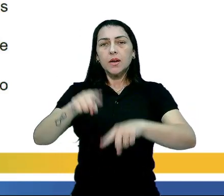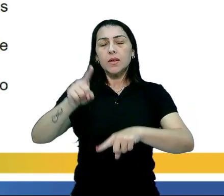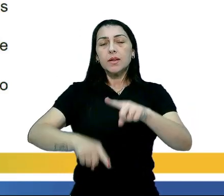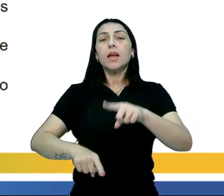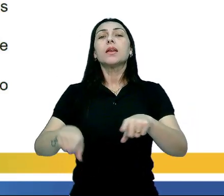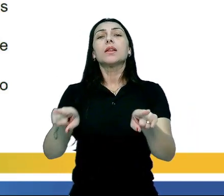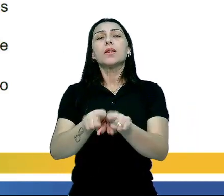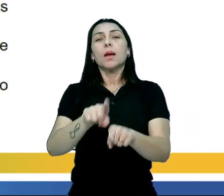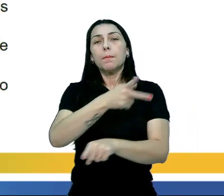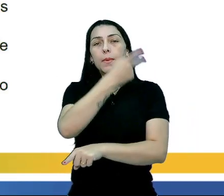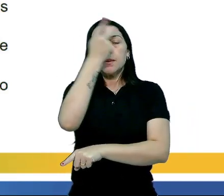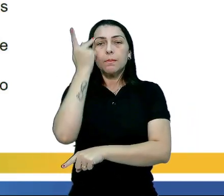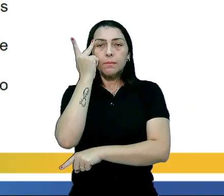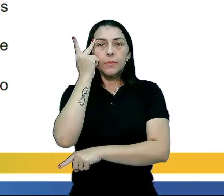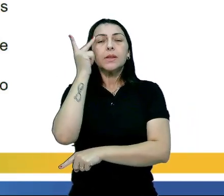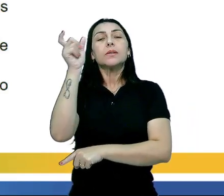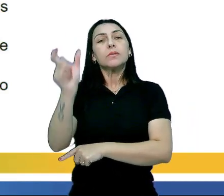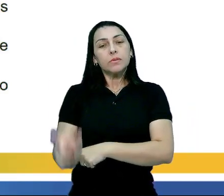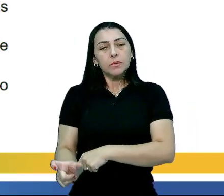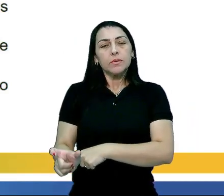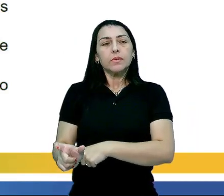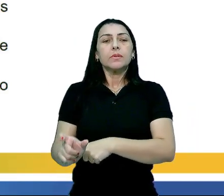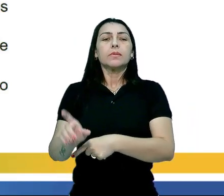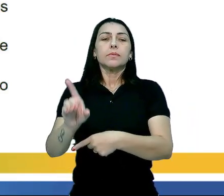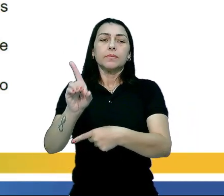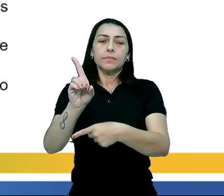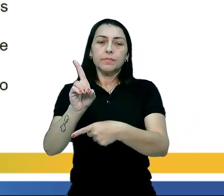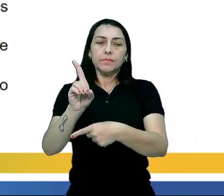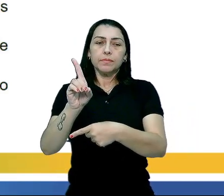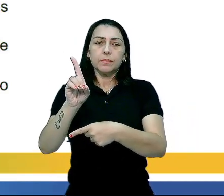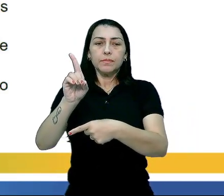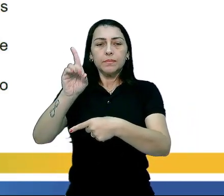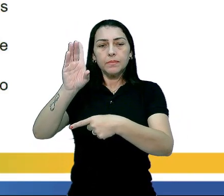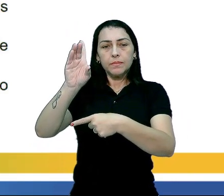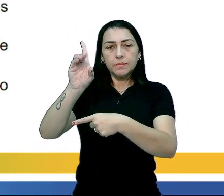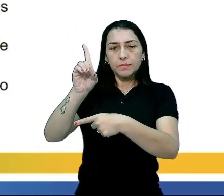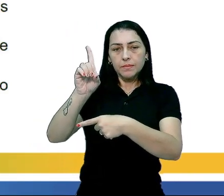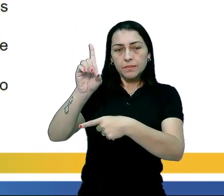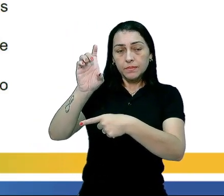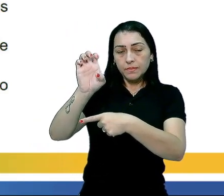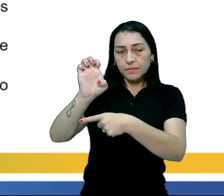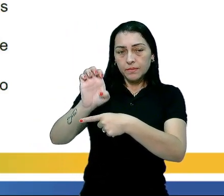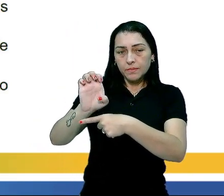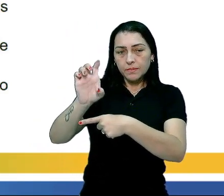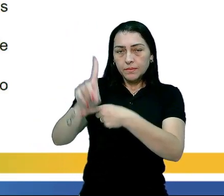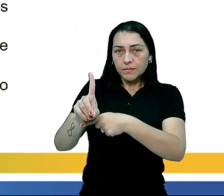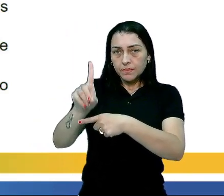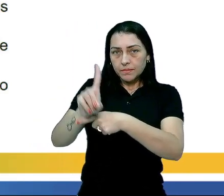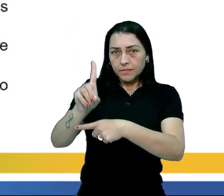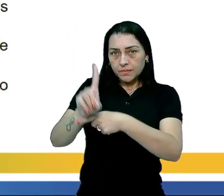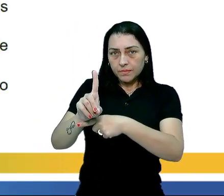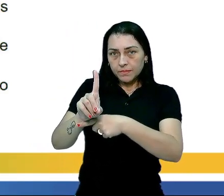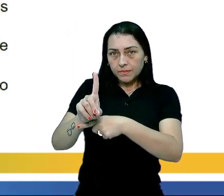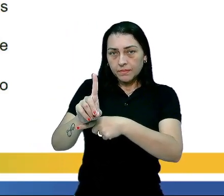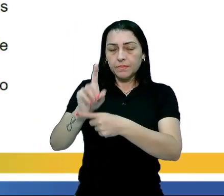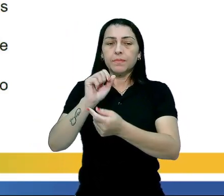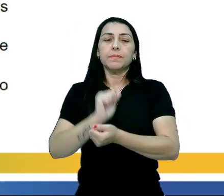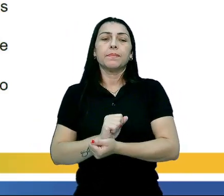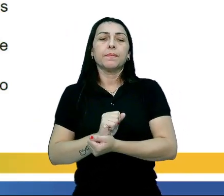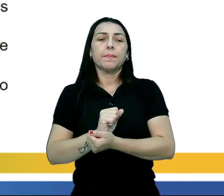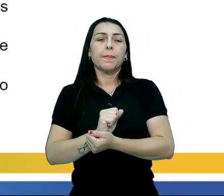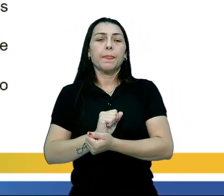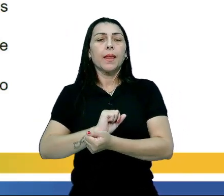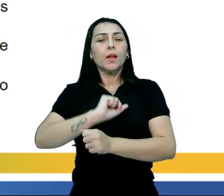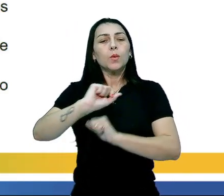como ganhos financeiros materiais e pessoais. Letra D.